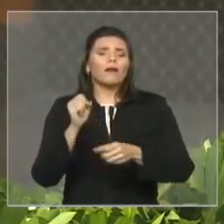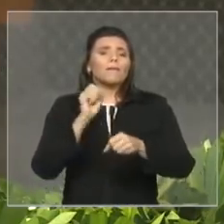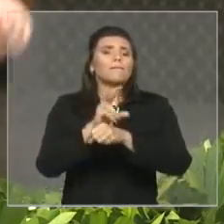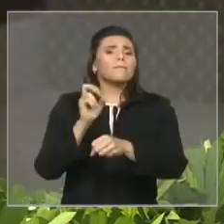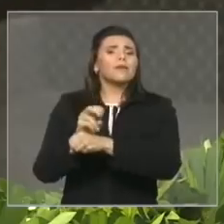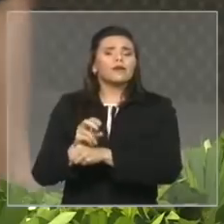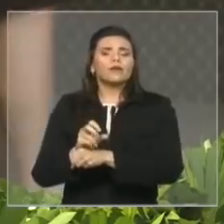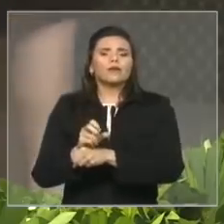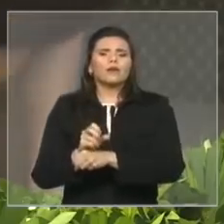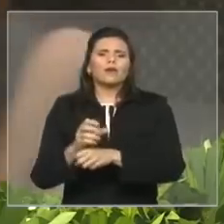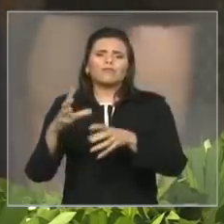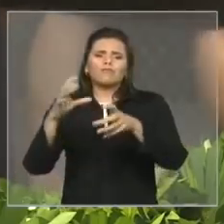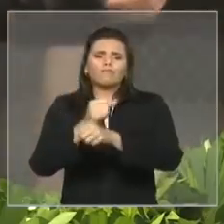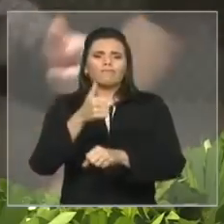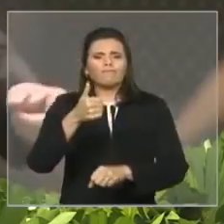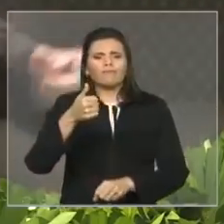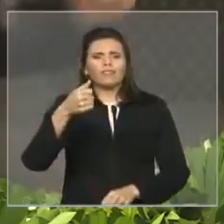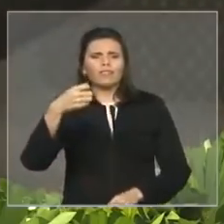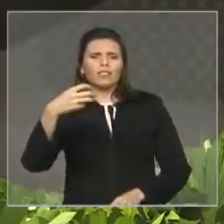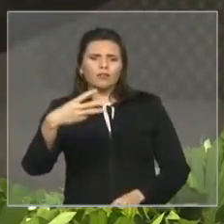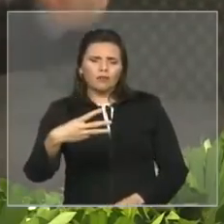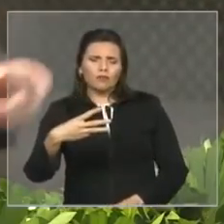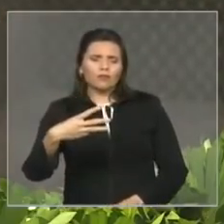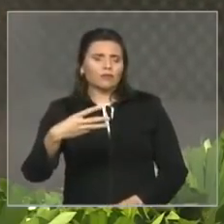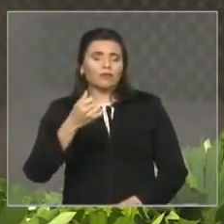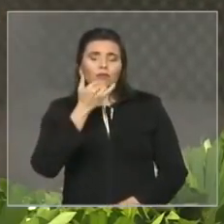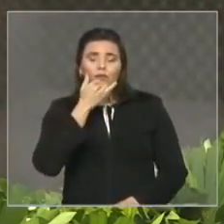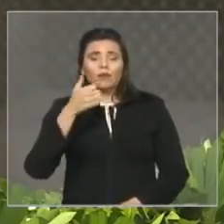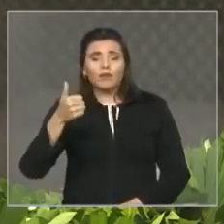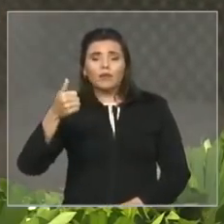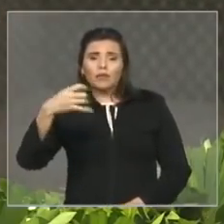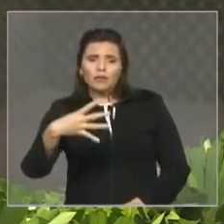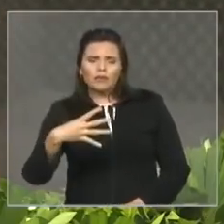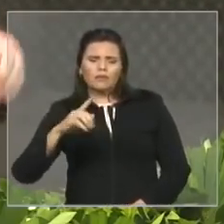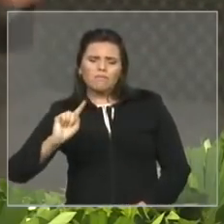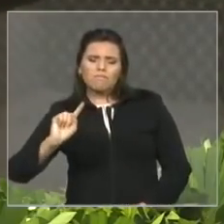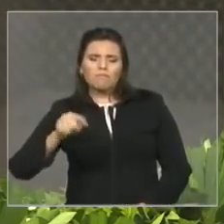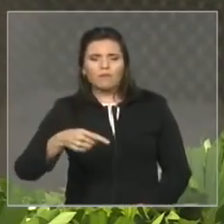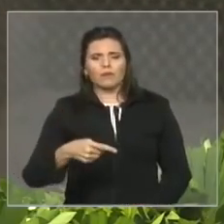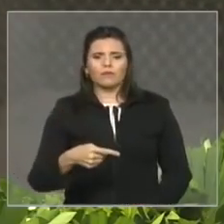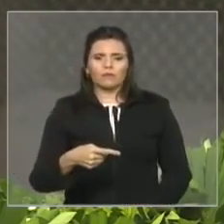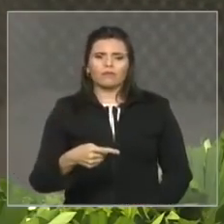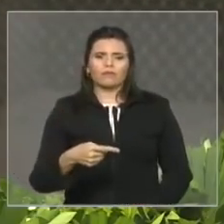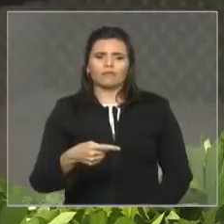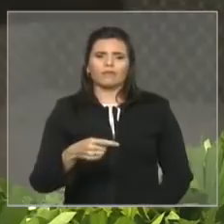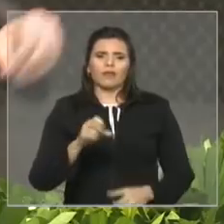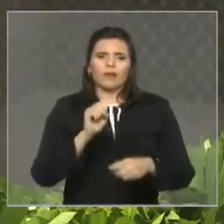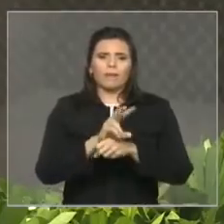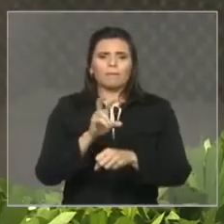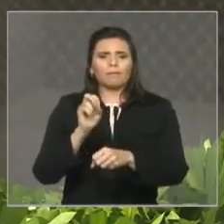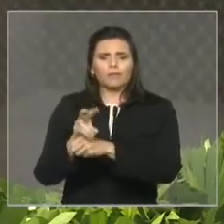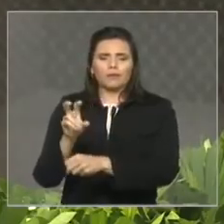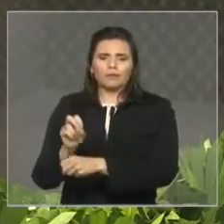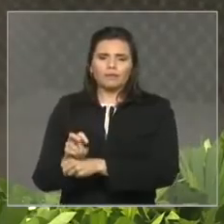governo ainda mais fortalecido e o vice-governador Carlos Brandão tem tido um papel elevado em garantir que os